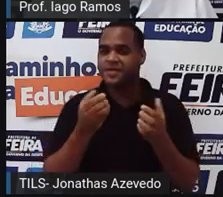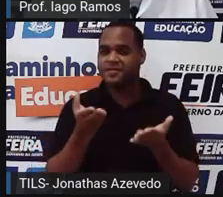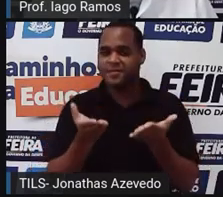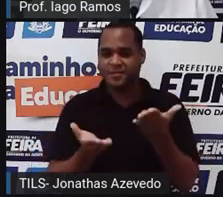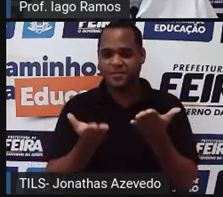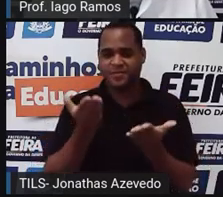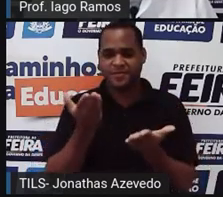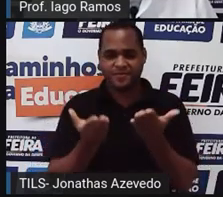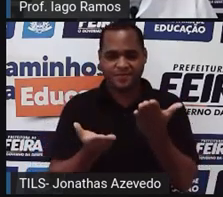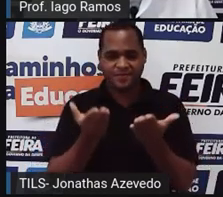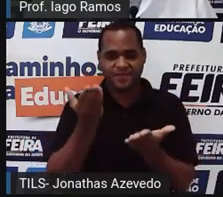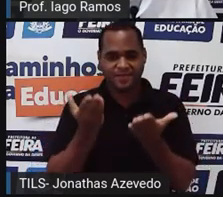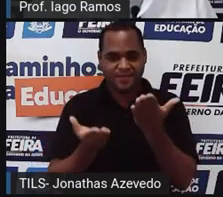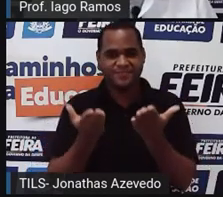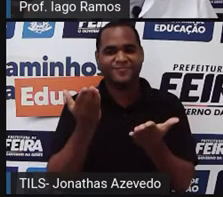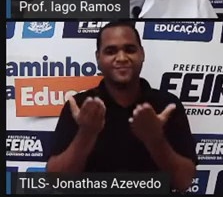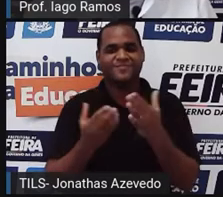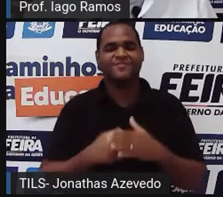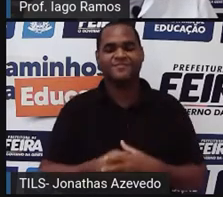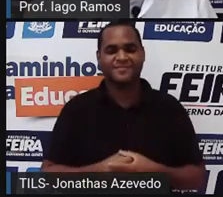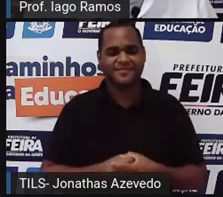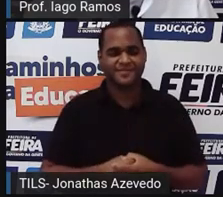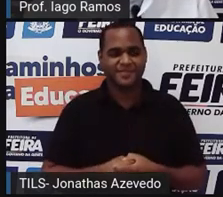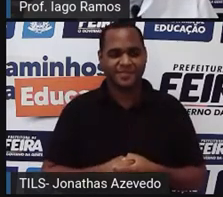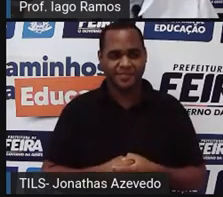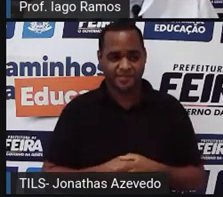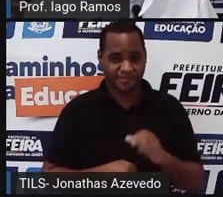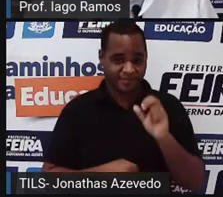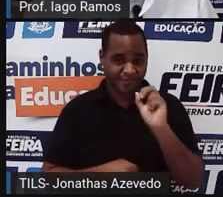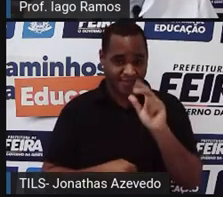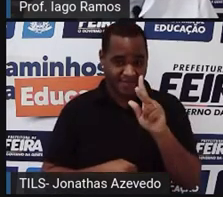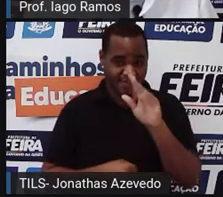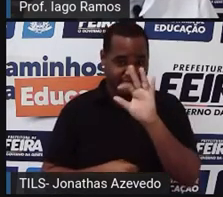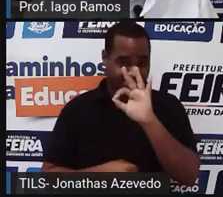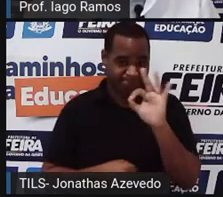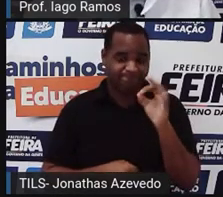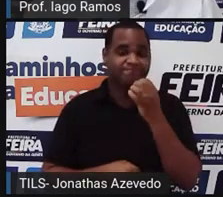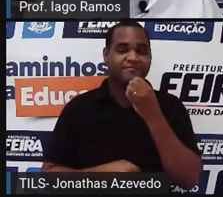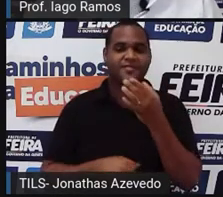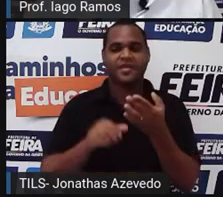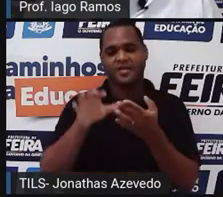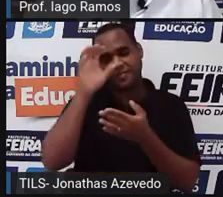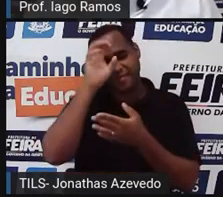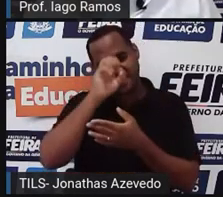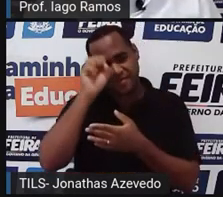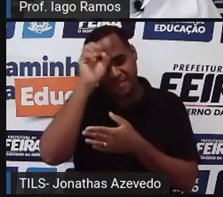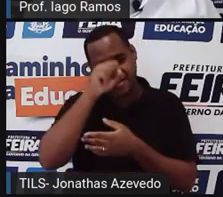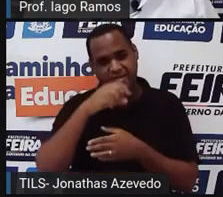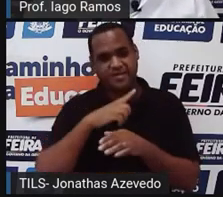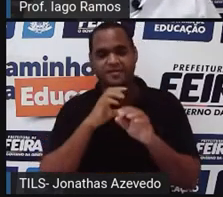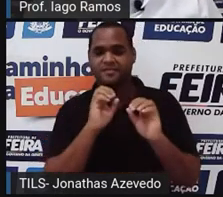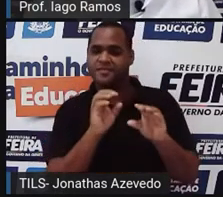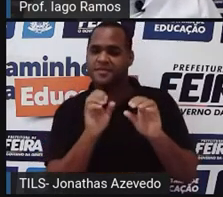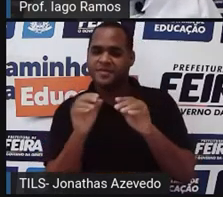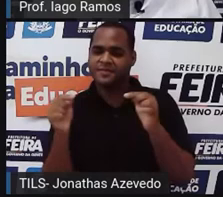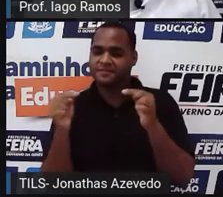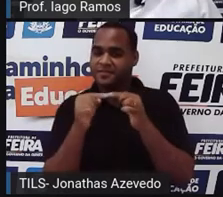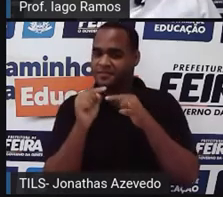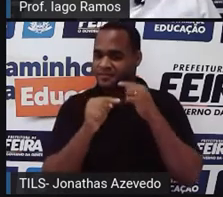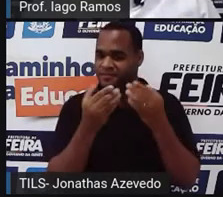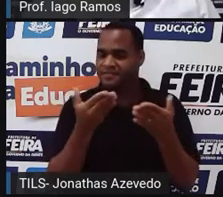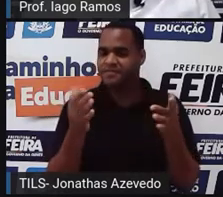aqui da proporcionalidade, tá bom? Então o que a gente tem para aprender nessa aula tem a ver com isso aí.